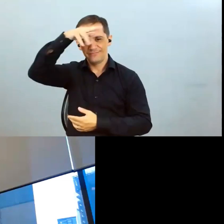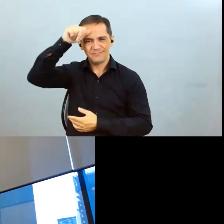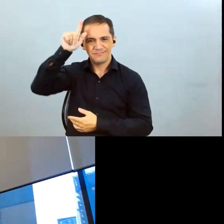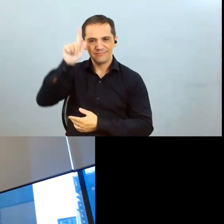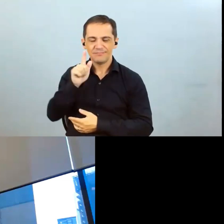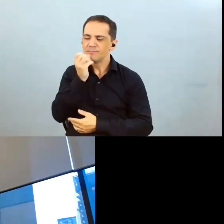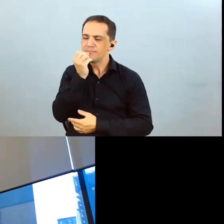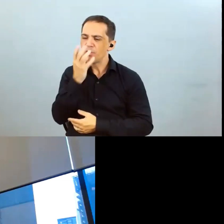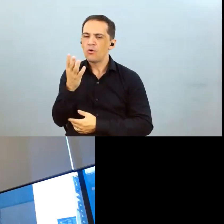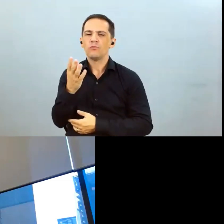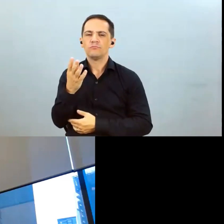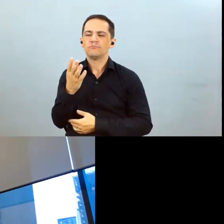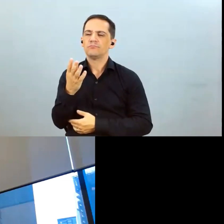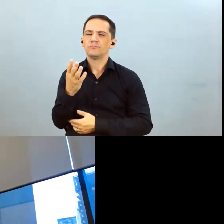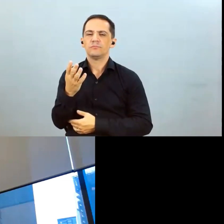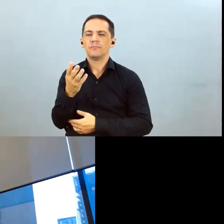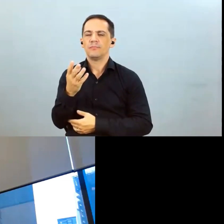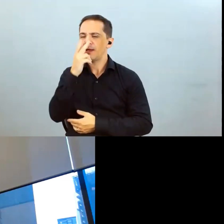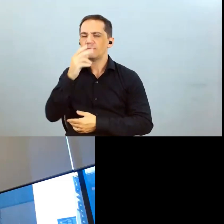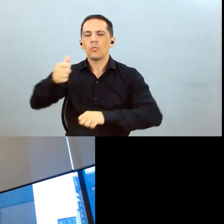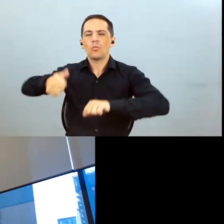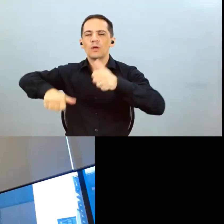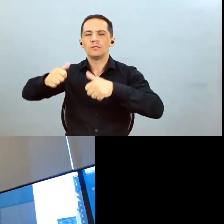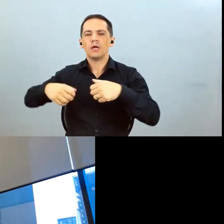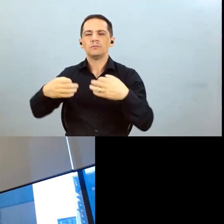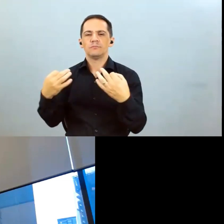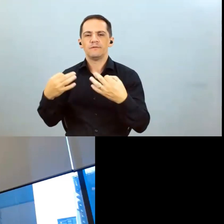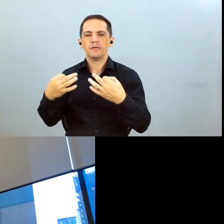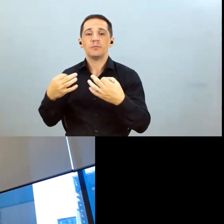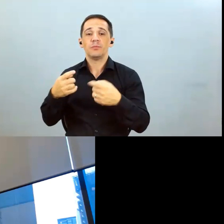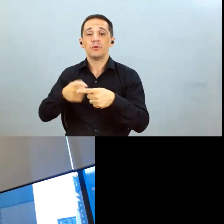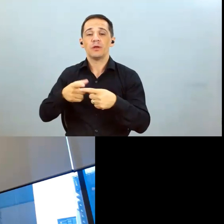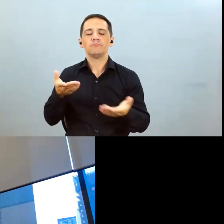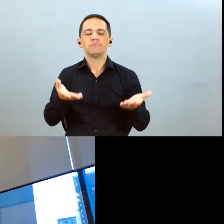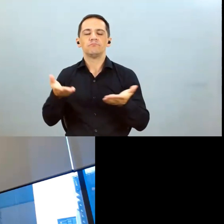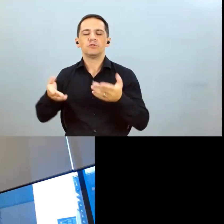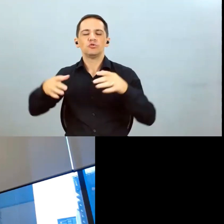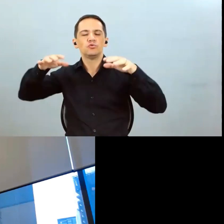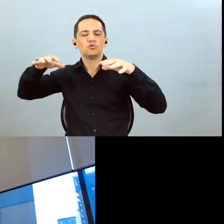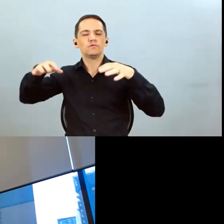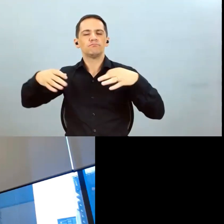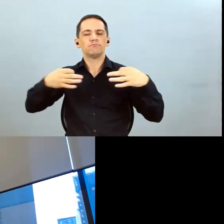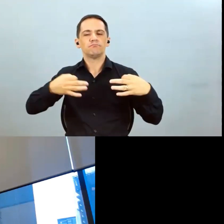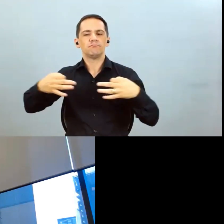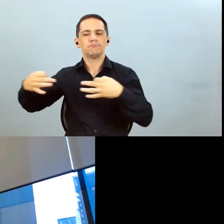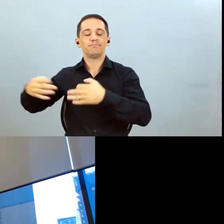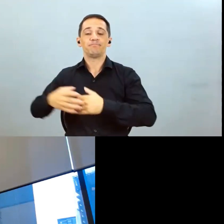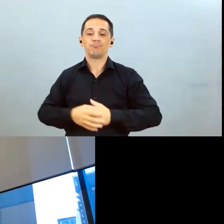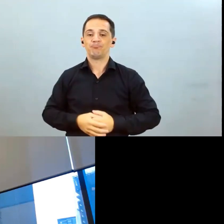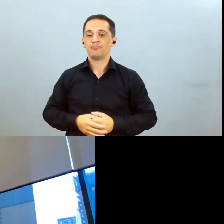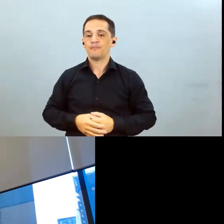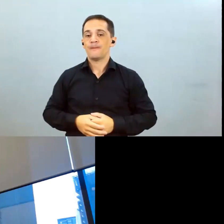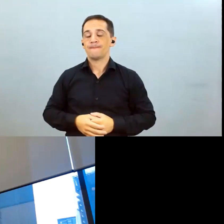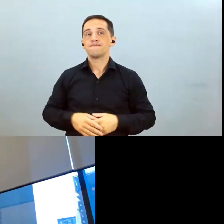clima que foi mais equilibrado então olhando o nosso histórico Júlia nós estamos com a expectativa de